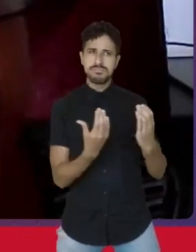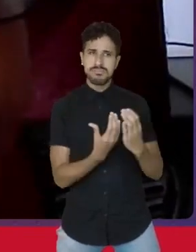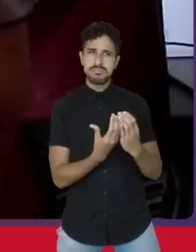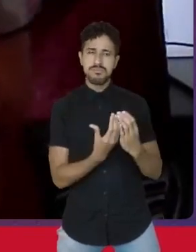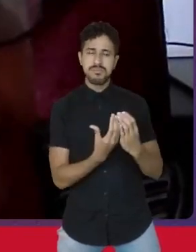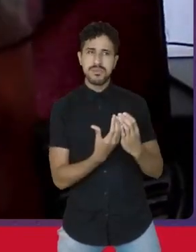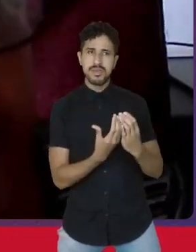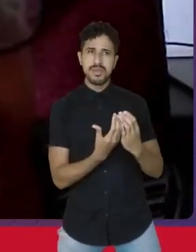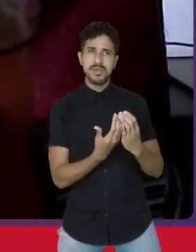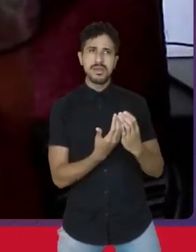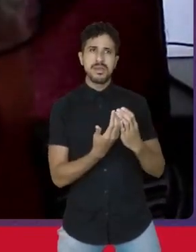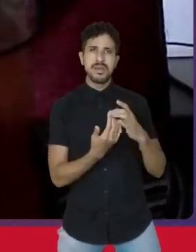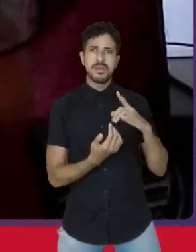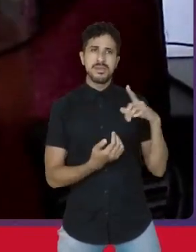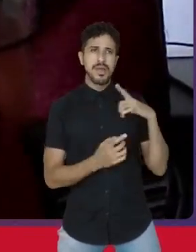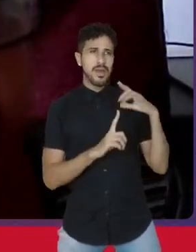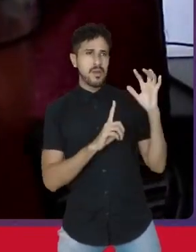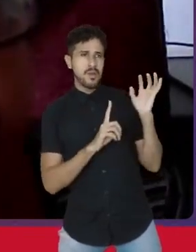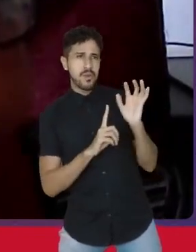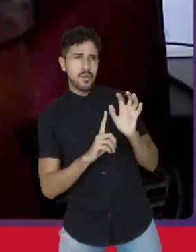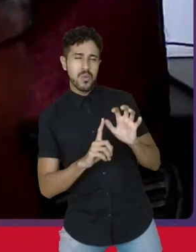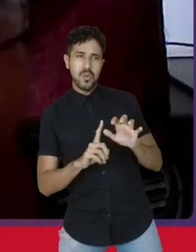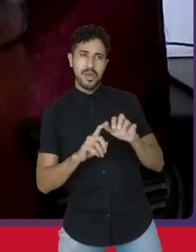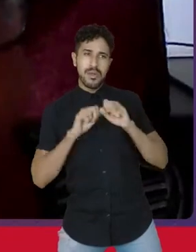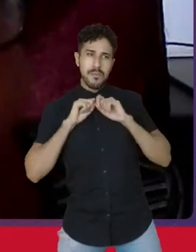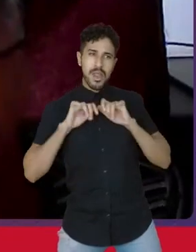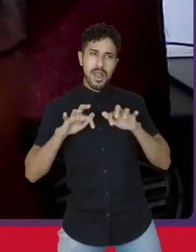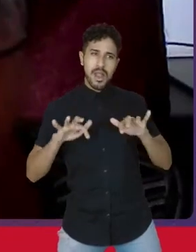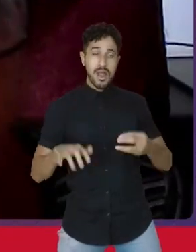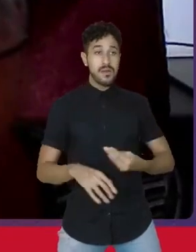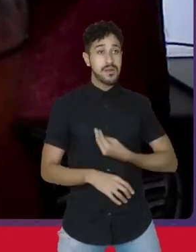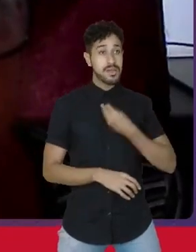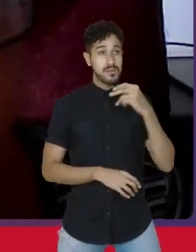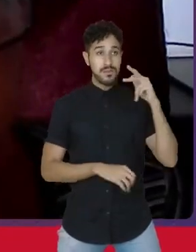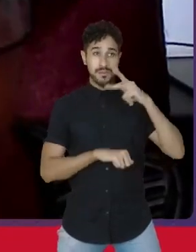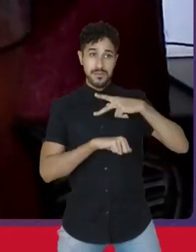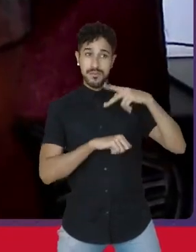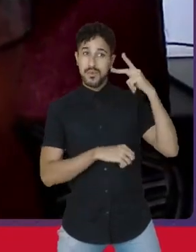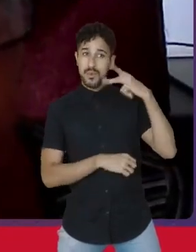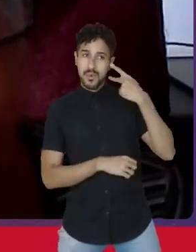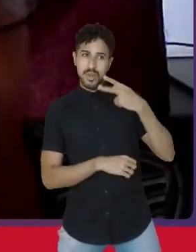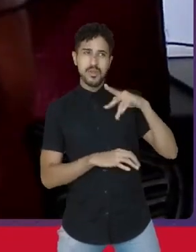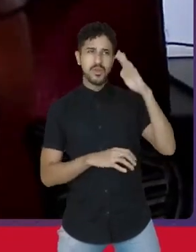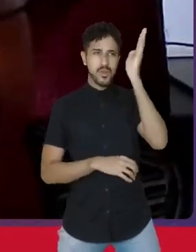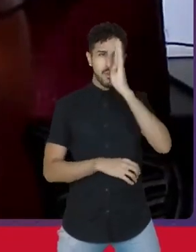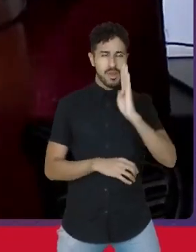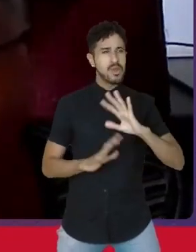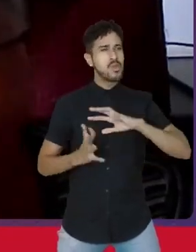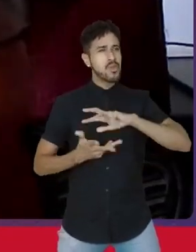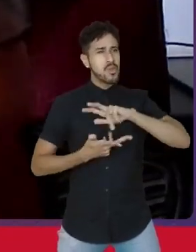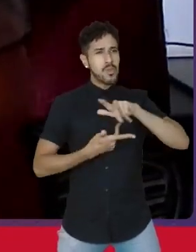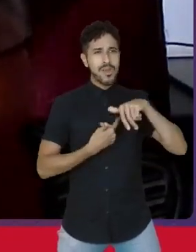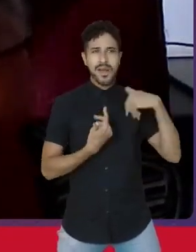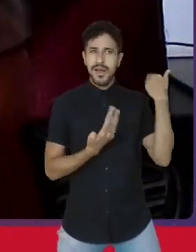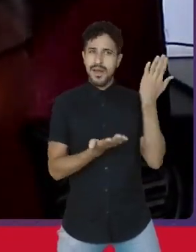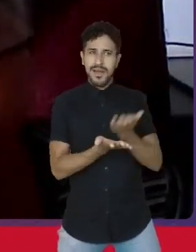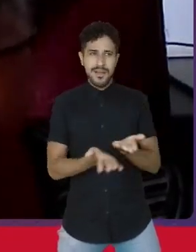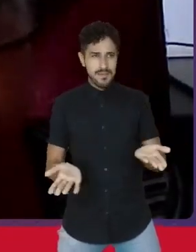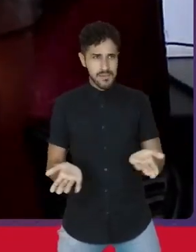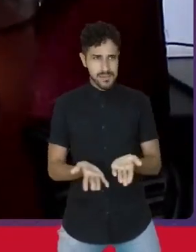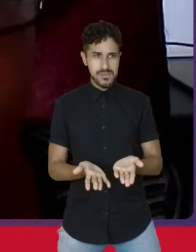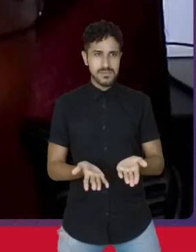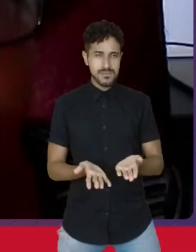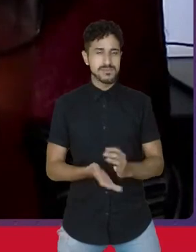tem ressonância na vida política do Brasil e do mundo até os dias de hoje.